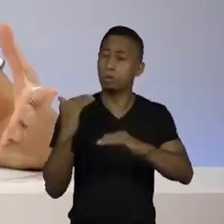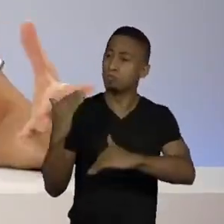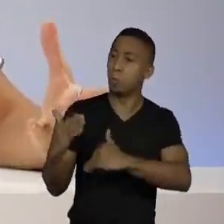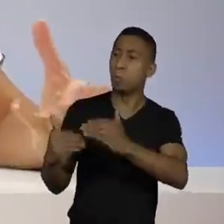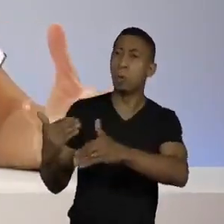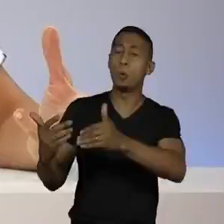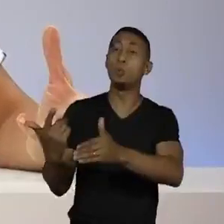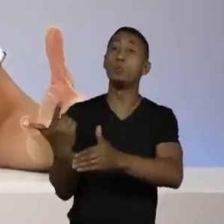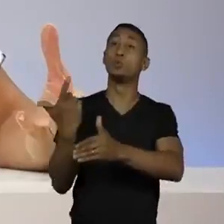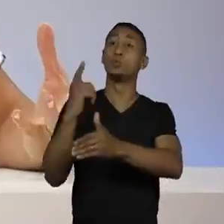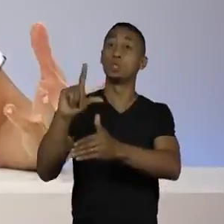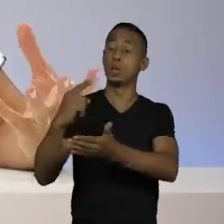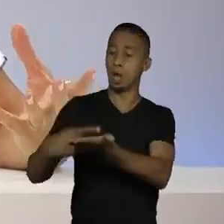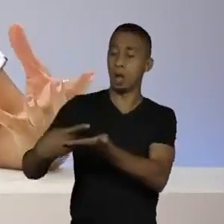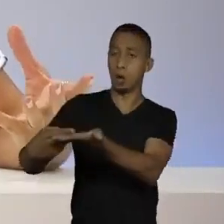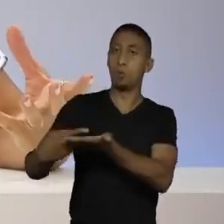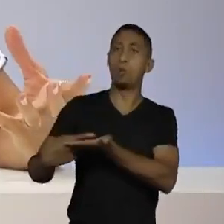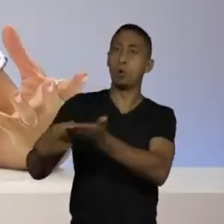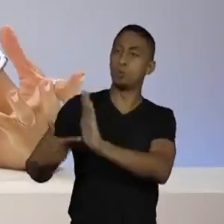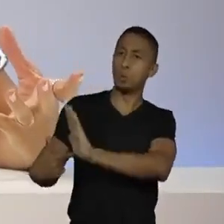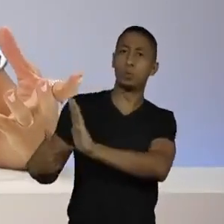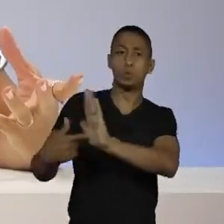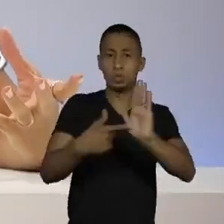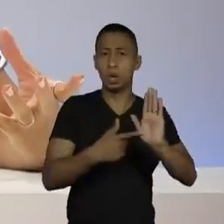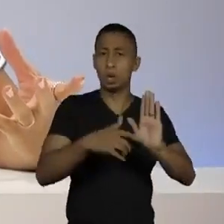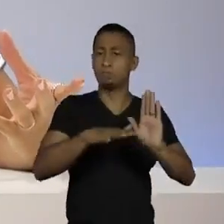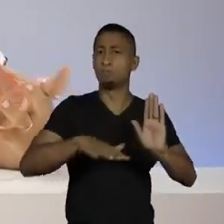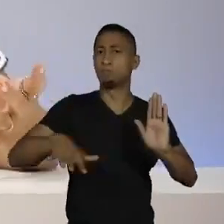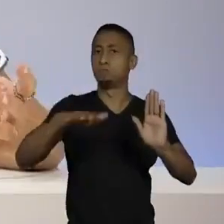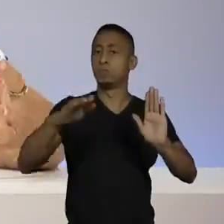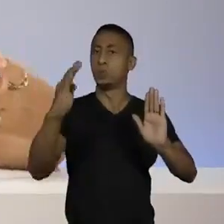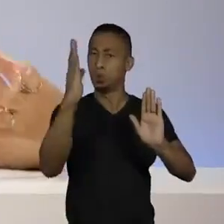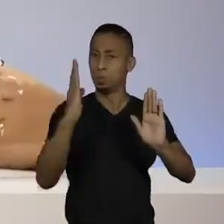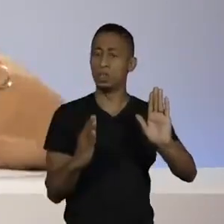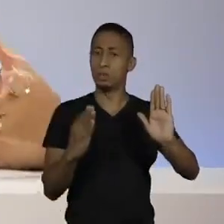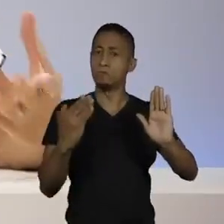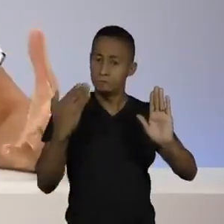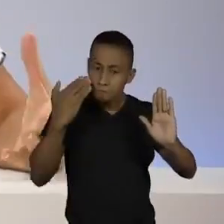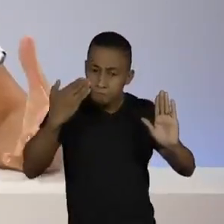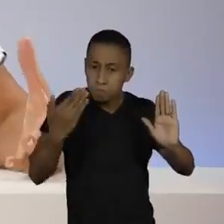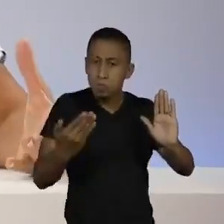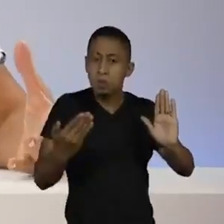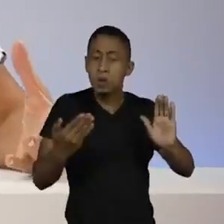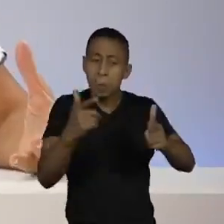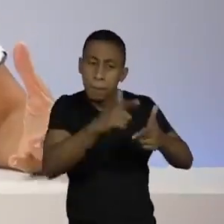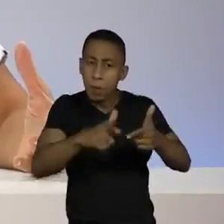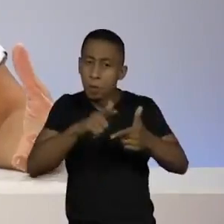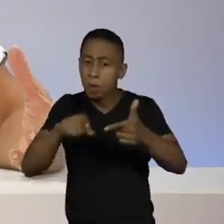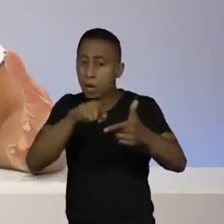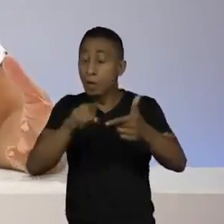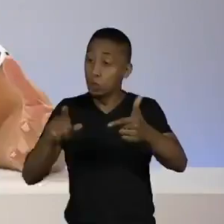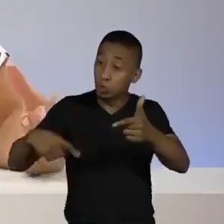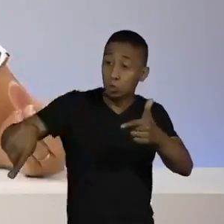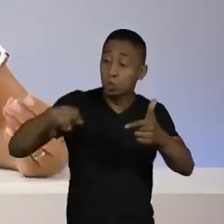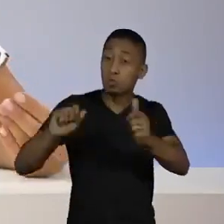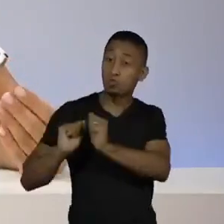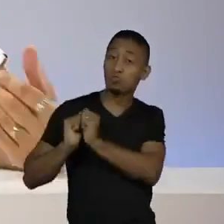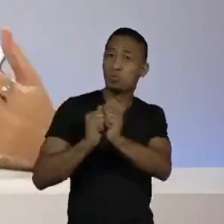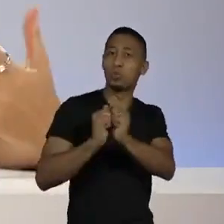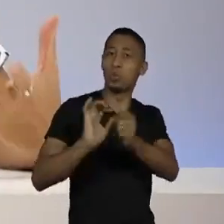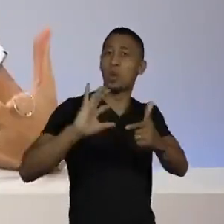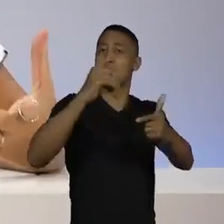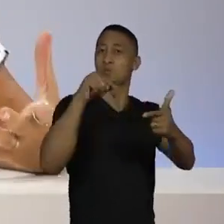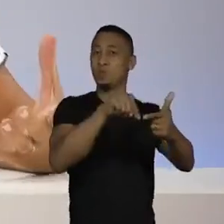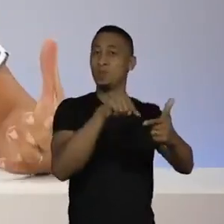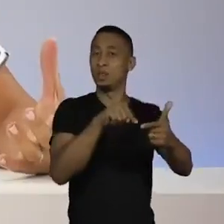consiga chegar a esse acordo que você diz necessário, em relação a qual problema que a gente tem que resolver, a gente